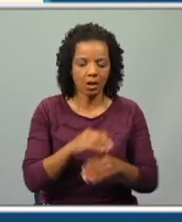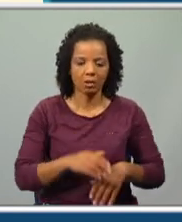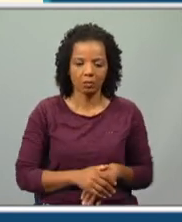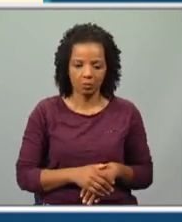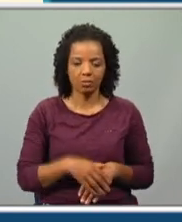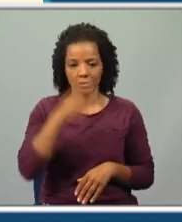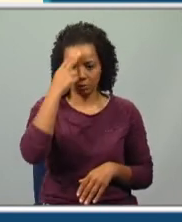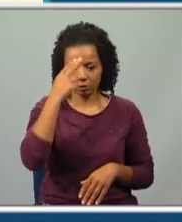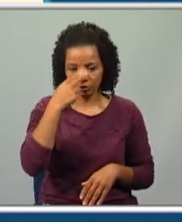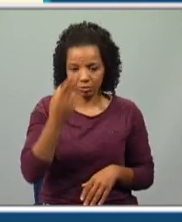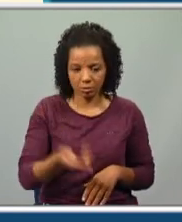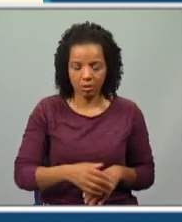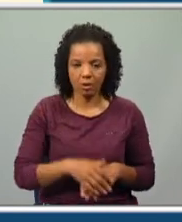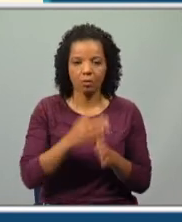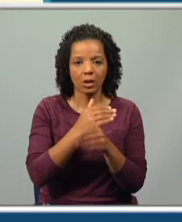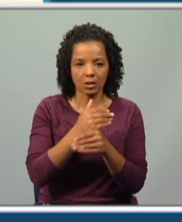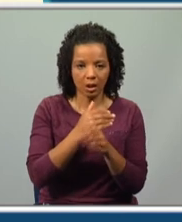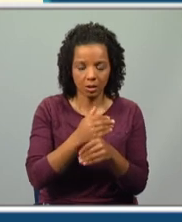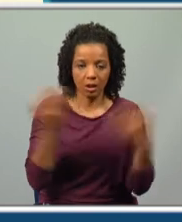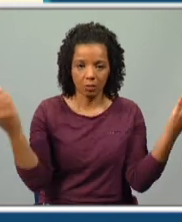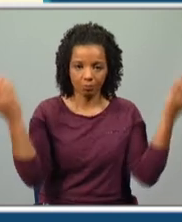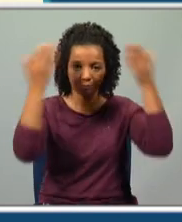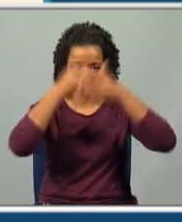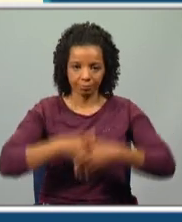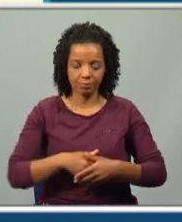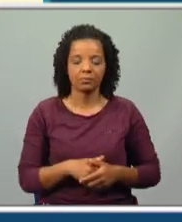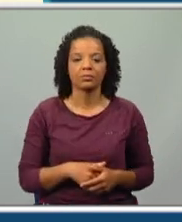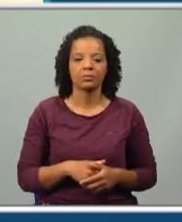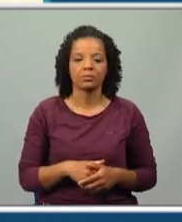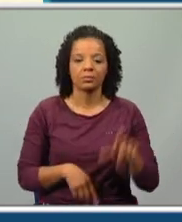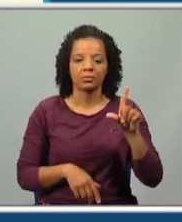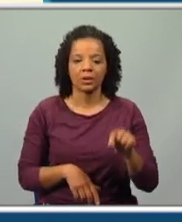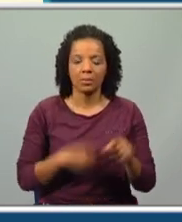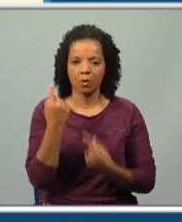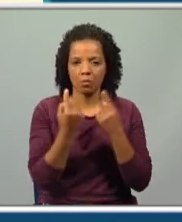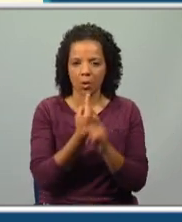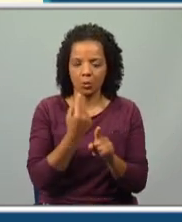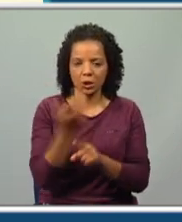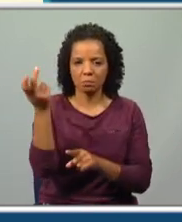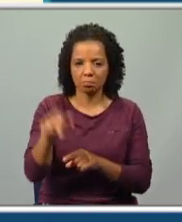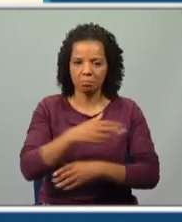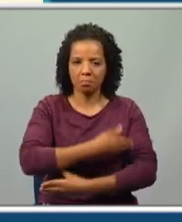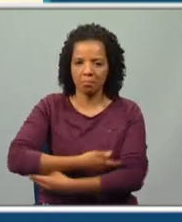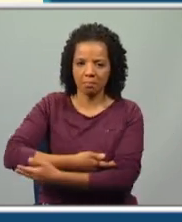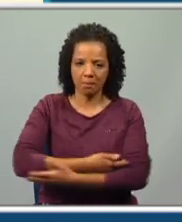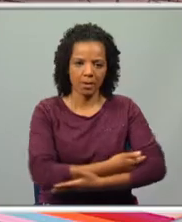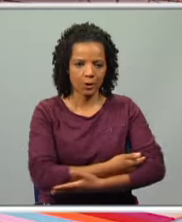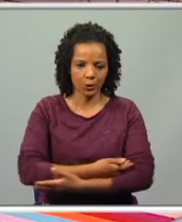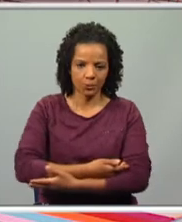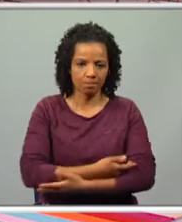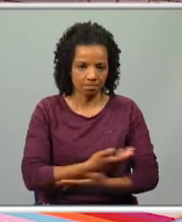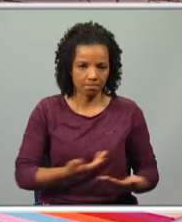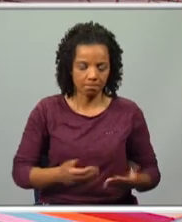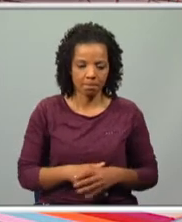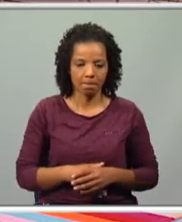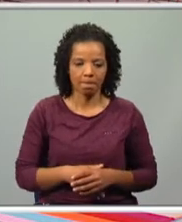um castelo que é assaltado na noite e alguma coisa se passa com aqueles bebés, não é? Portanto,